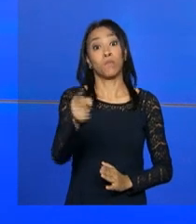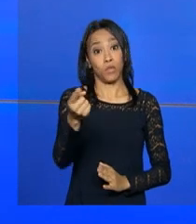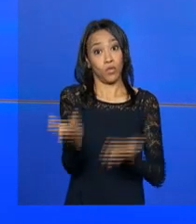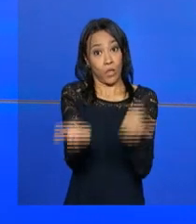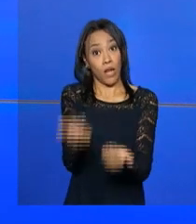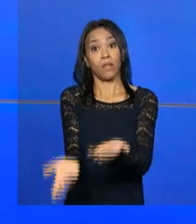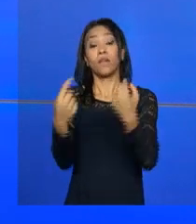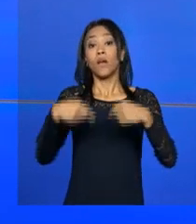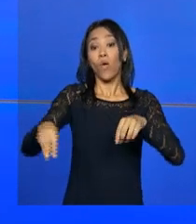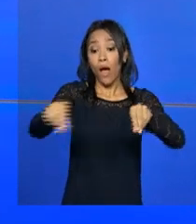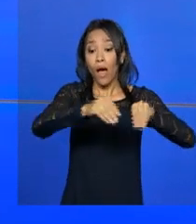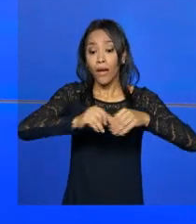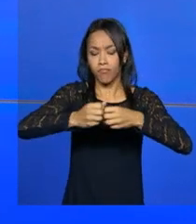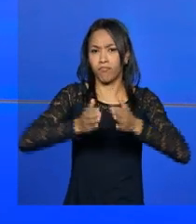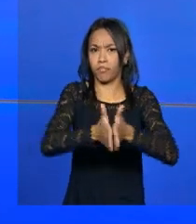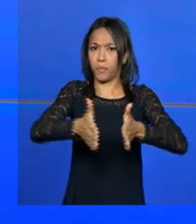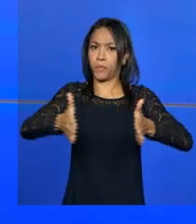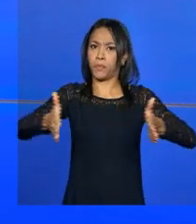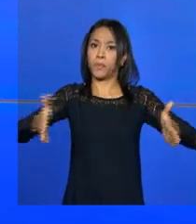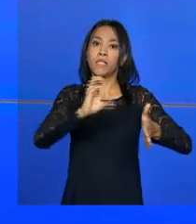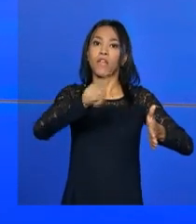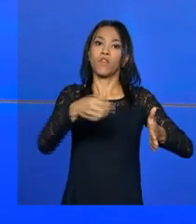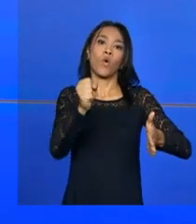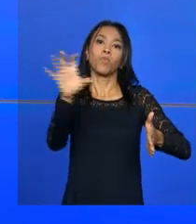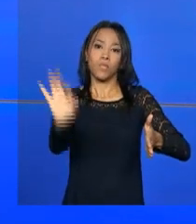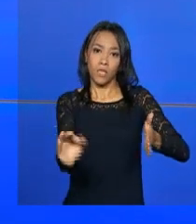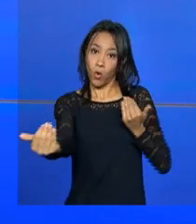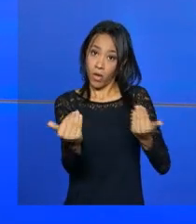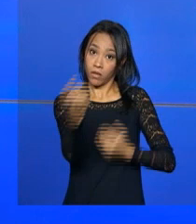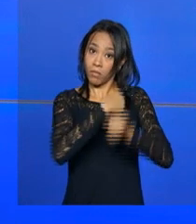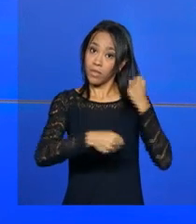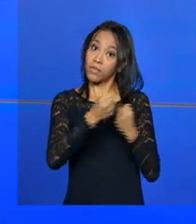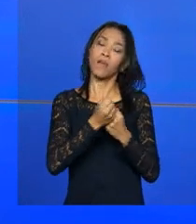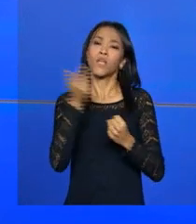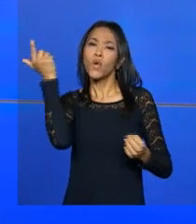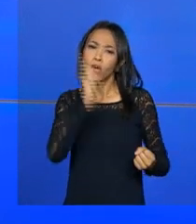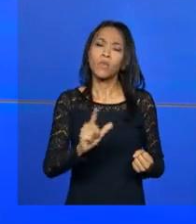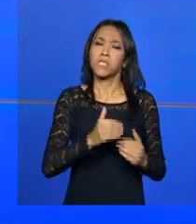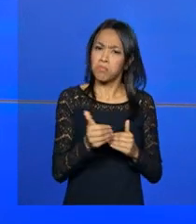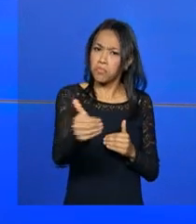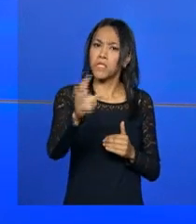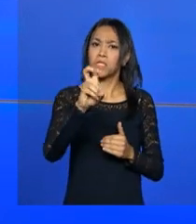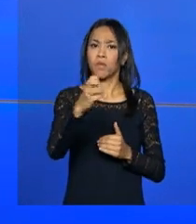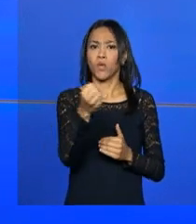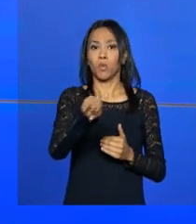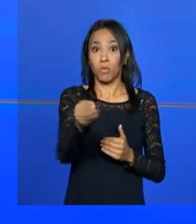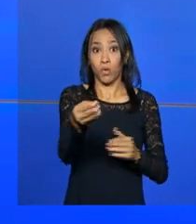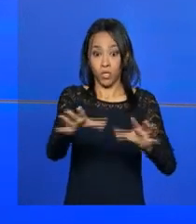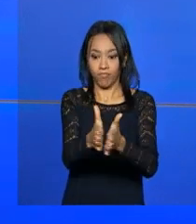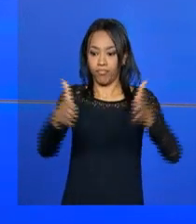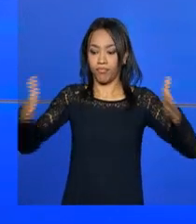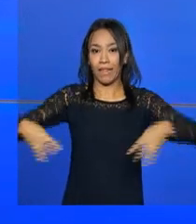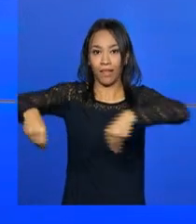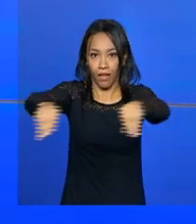A área de plantio cresceu 0,8% em relação à última safra e deve alcançar 58,5 de hectares.